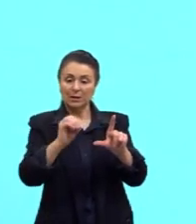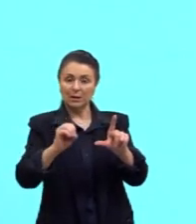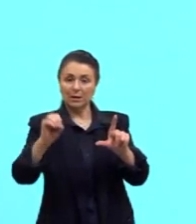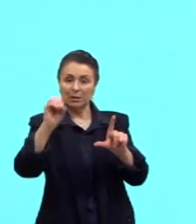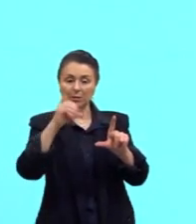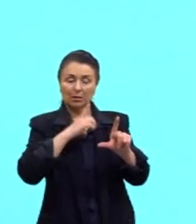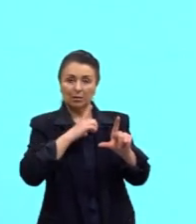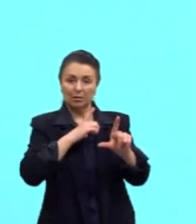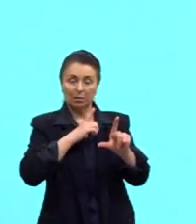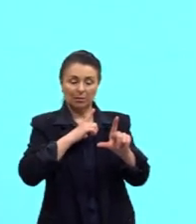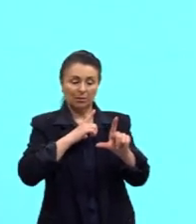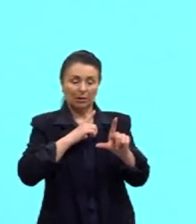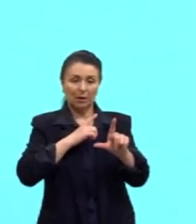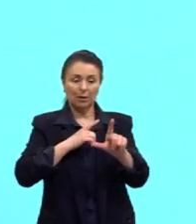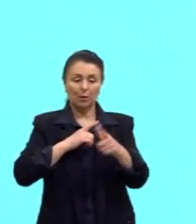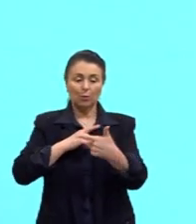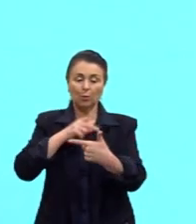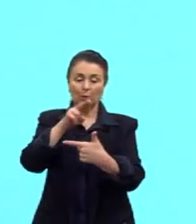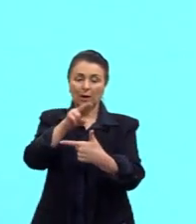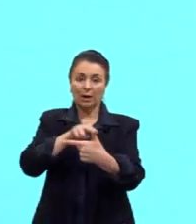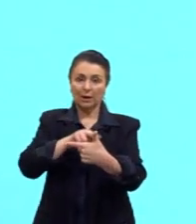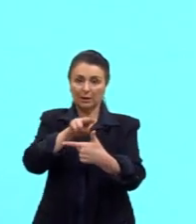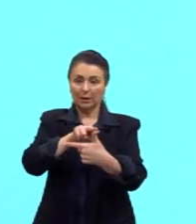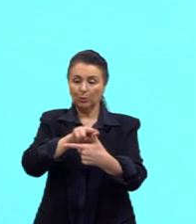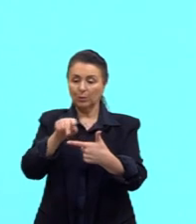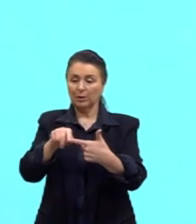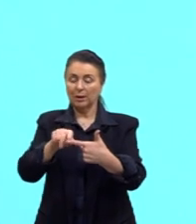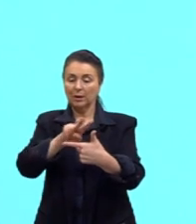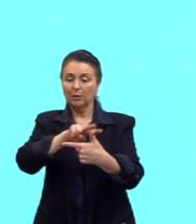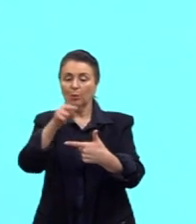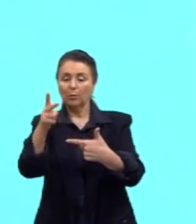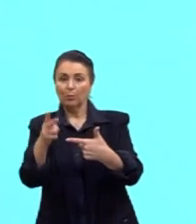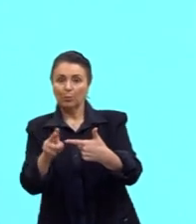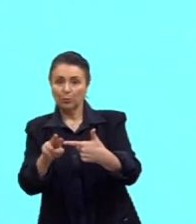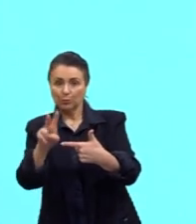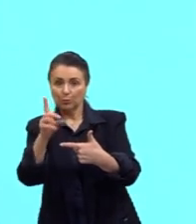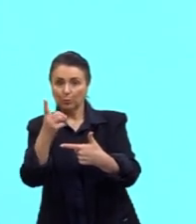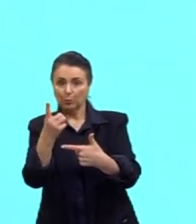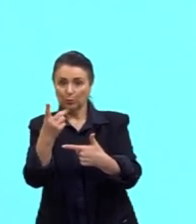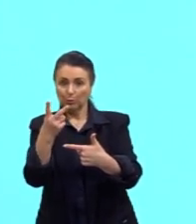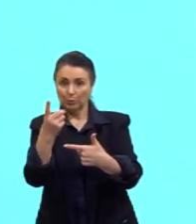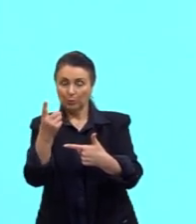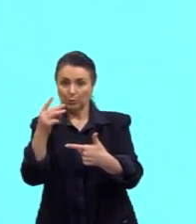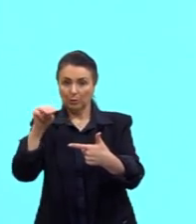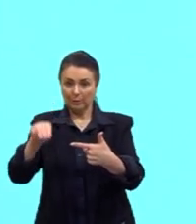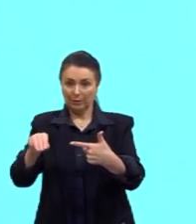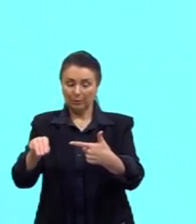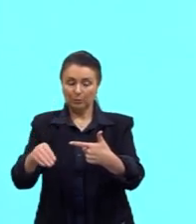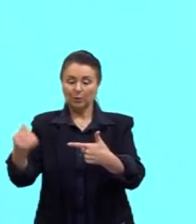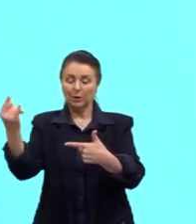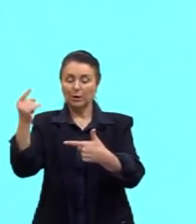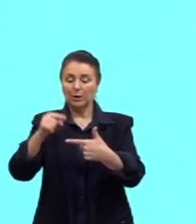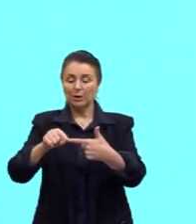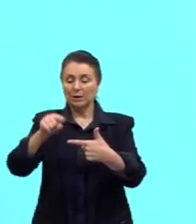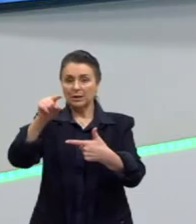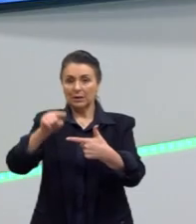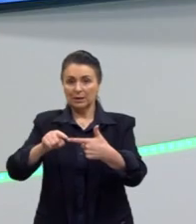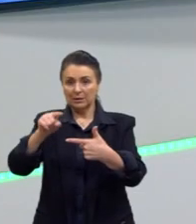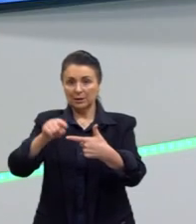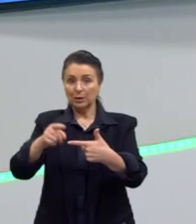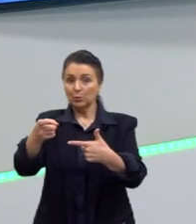nós temos o cateto oposto, sendo 12 metros, e o cateto adjacente, sendo X.